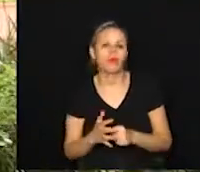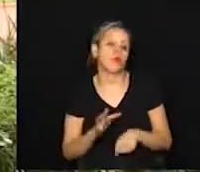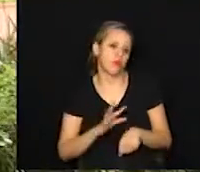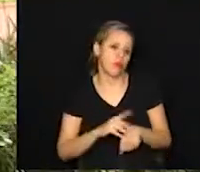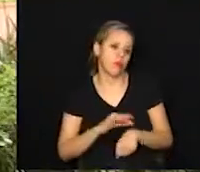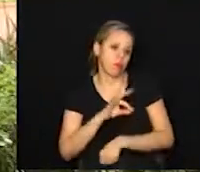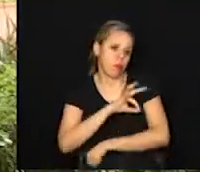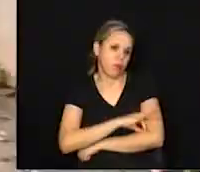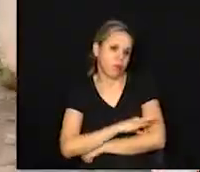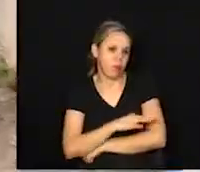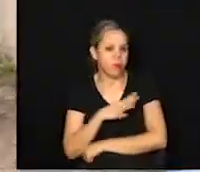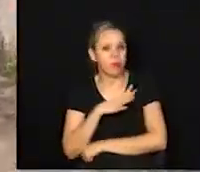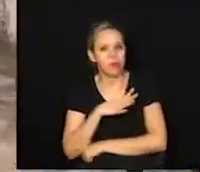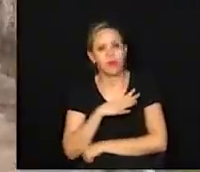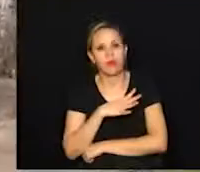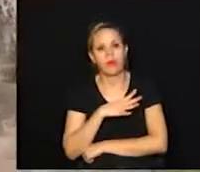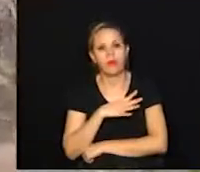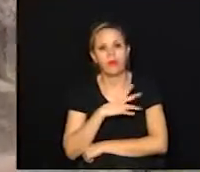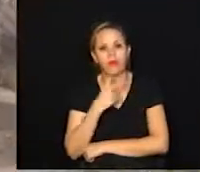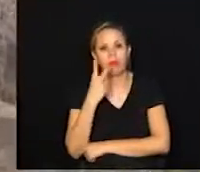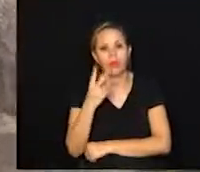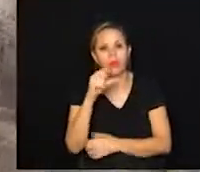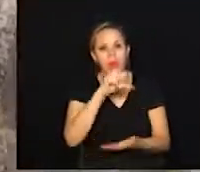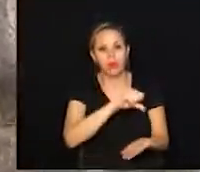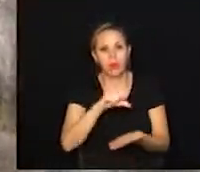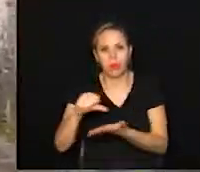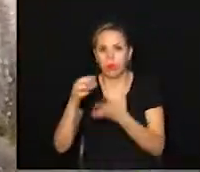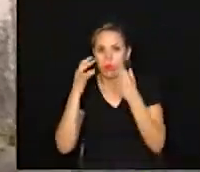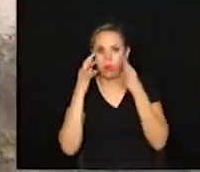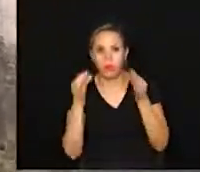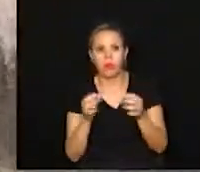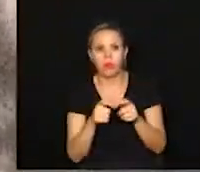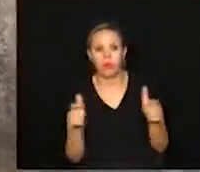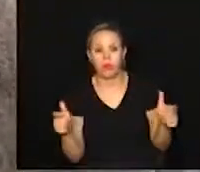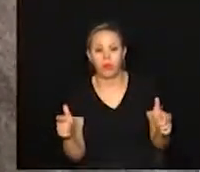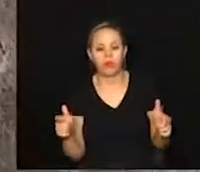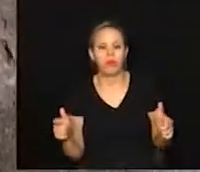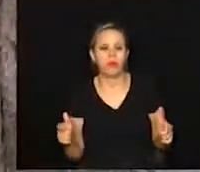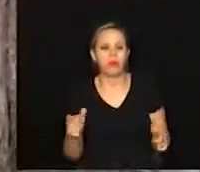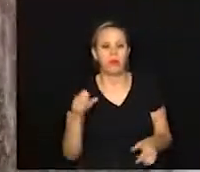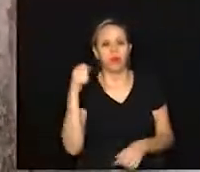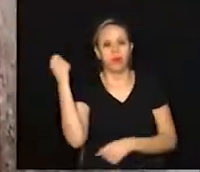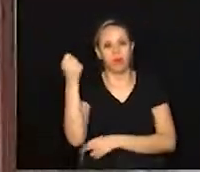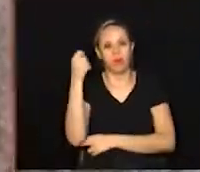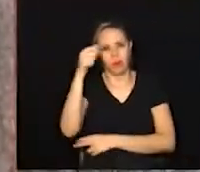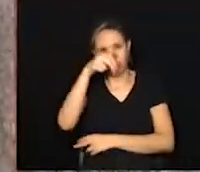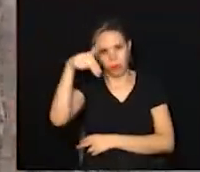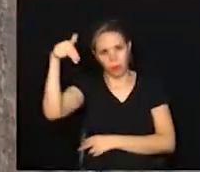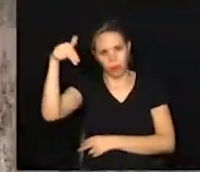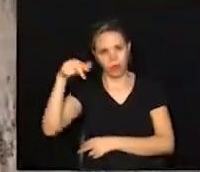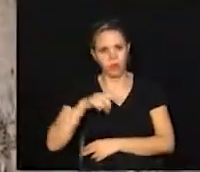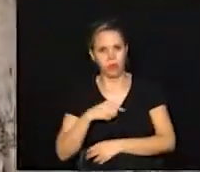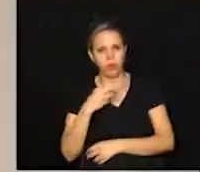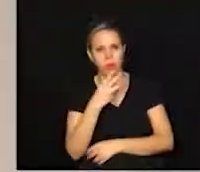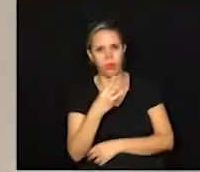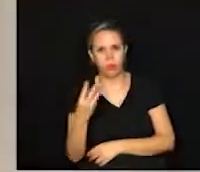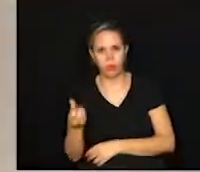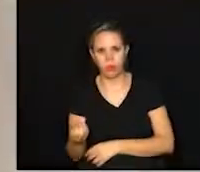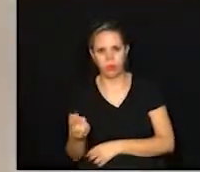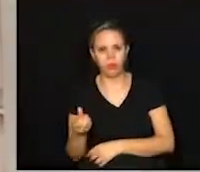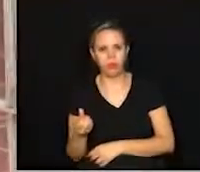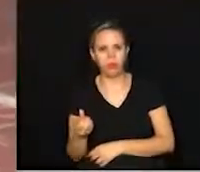doença na cidade. Duas regiões chamam a atenção. As regiões sudoeste e norte, 336